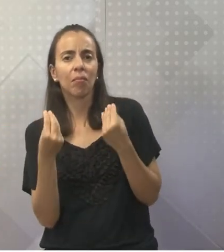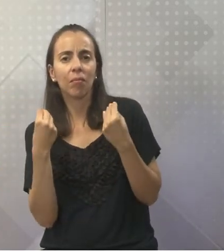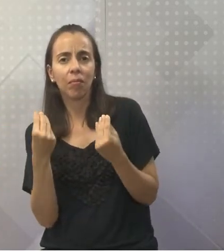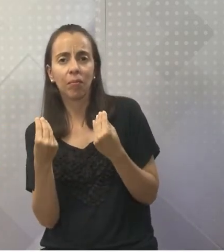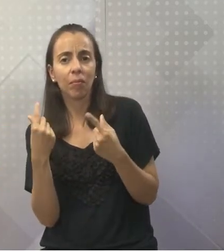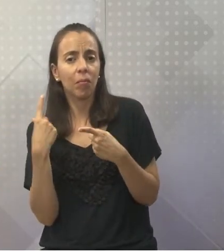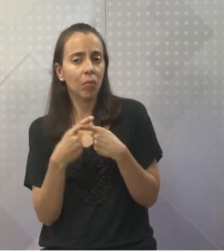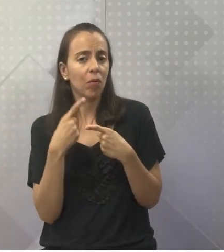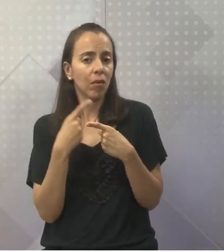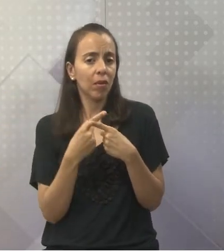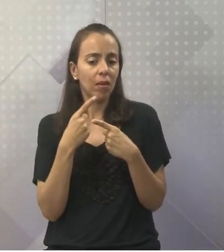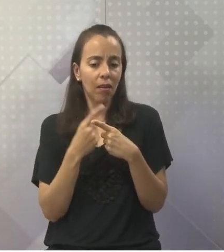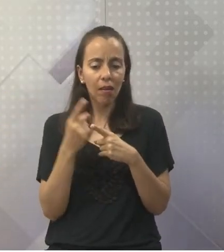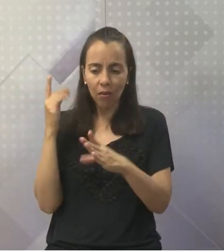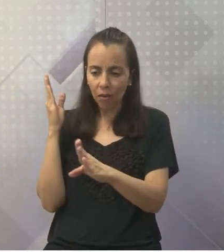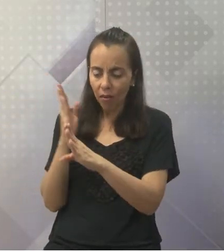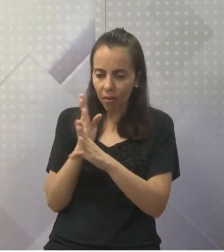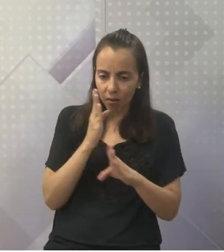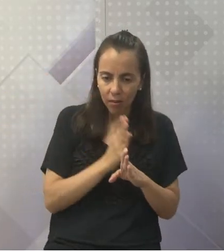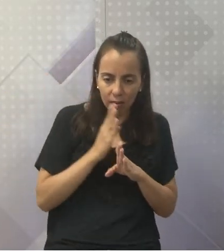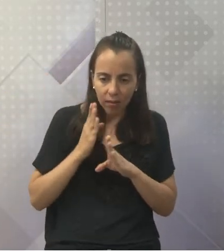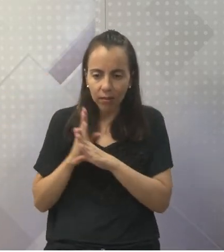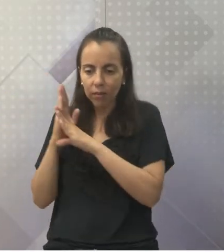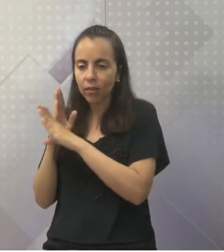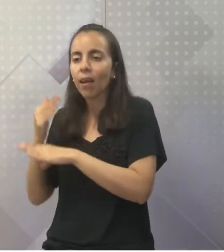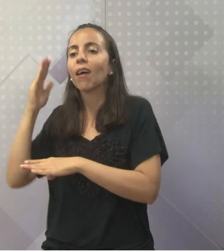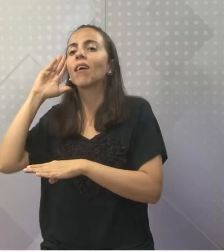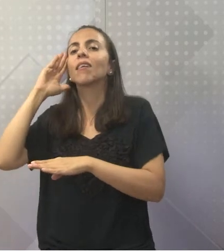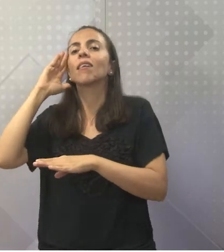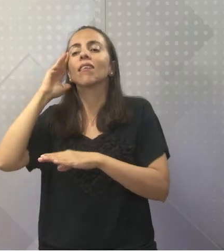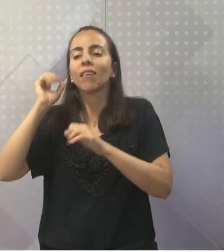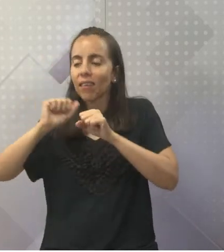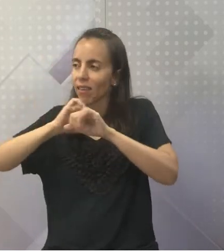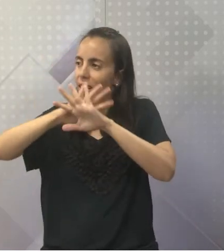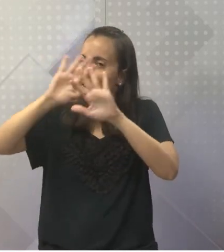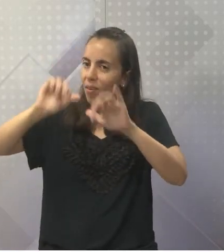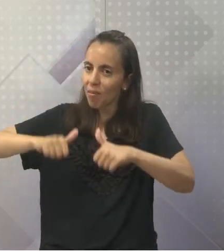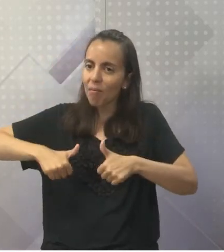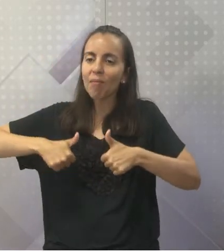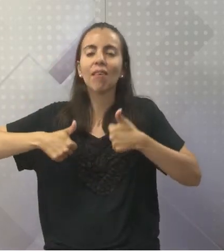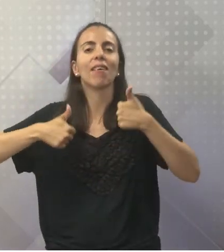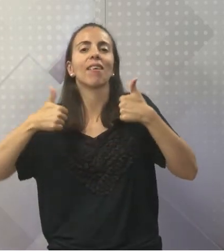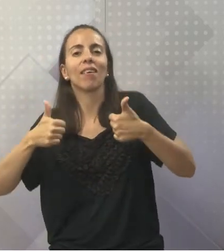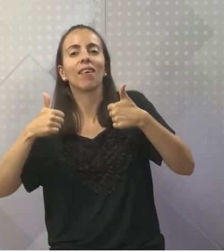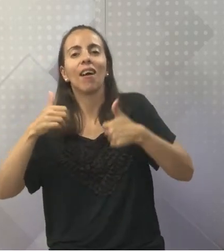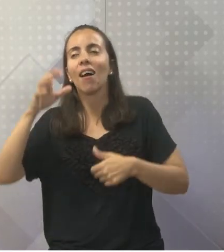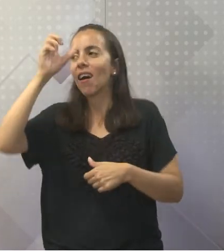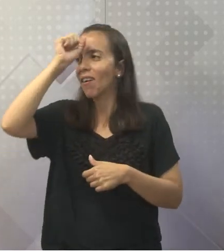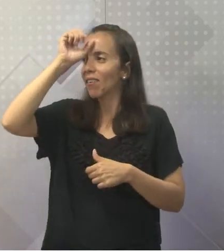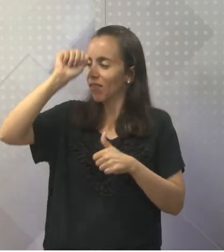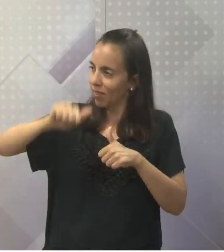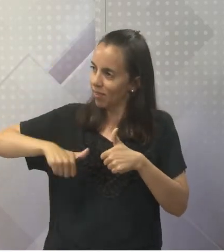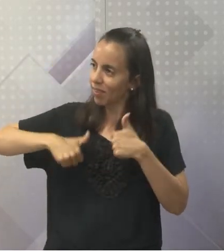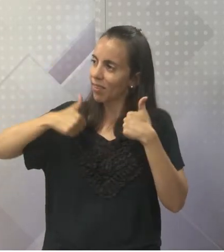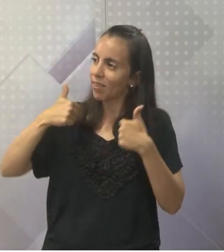vivos, a gente ajuda, a gente pode entendê-los melhor. Isso ajuda muito a gente a compreendê-los.